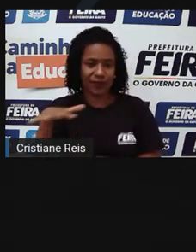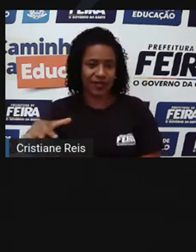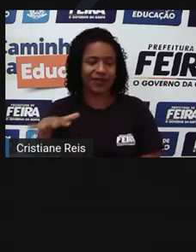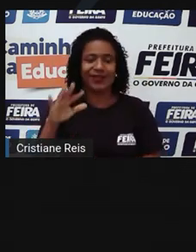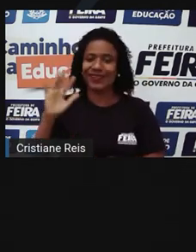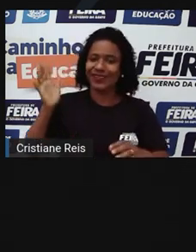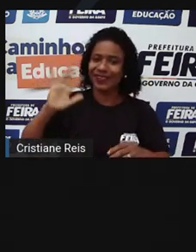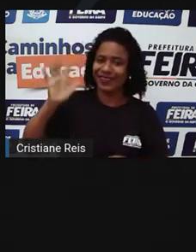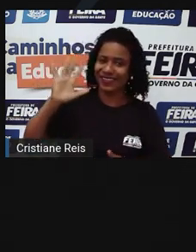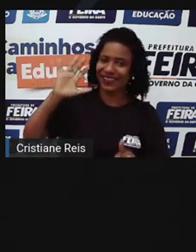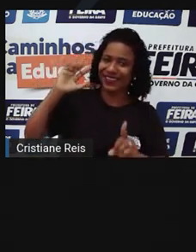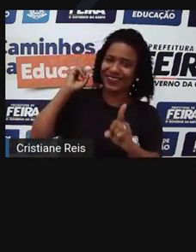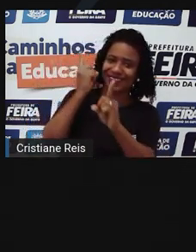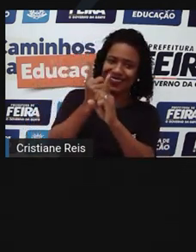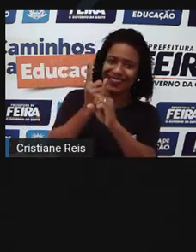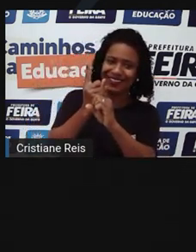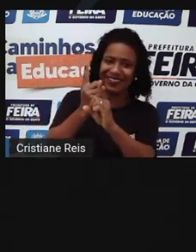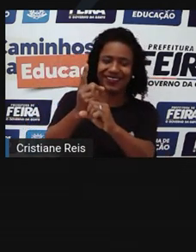a próxima!